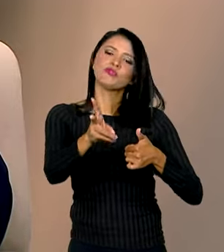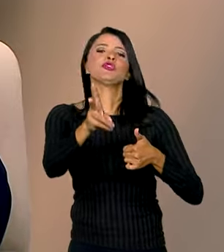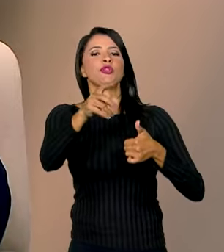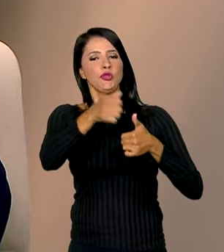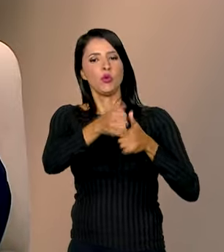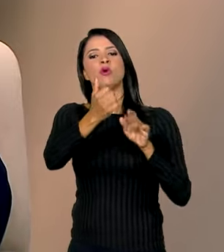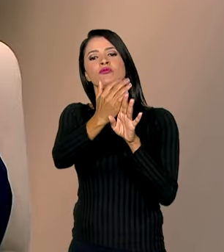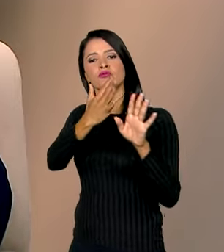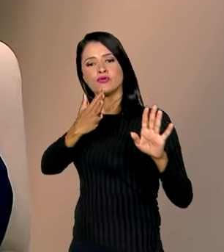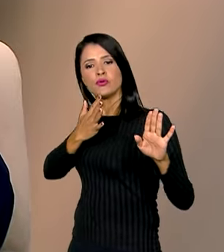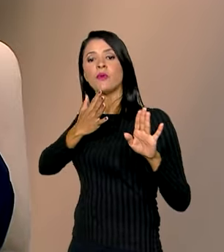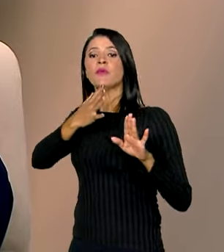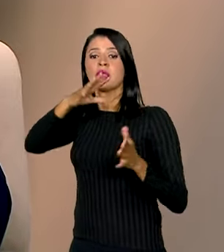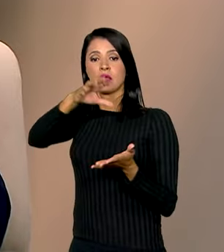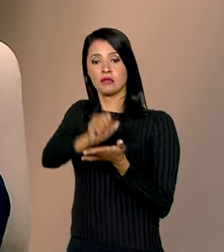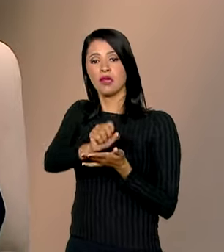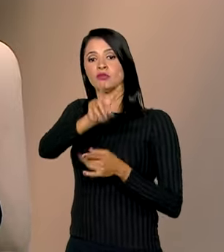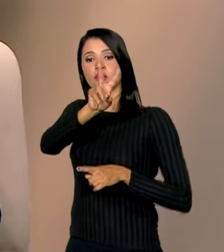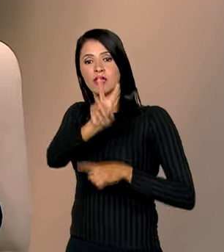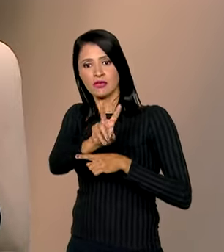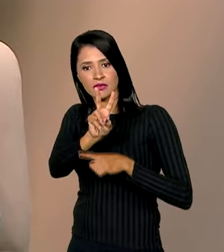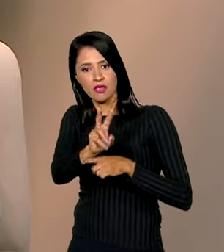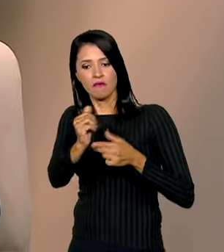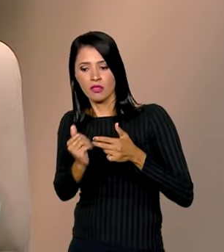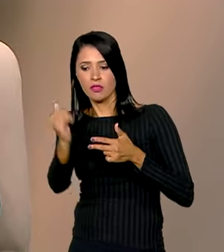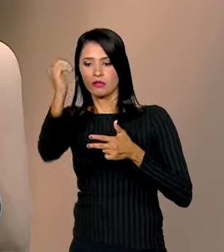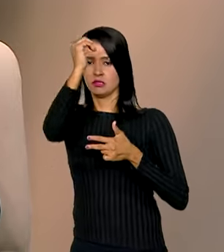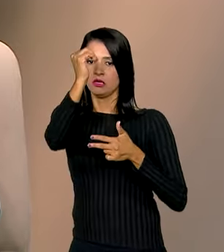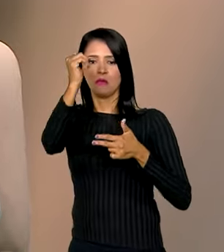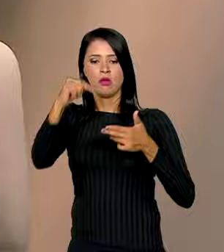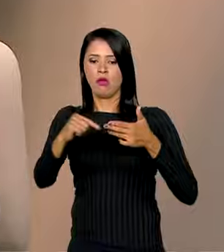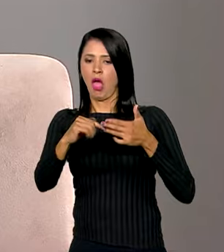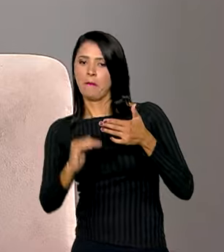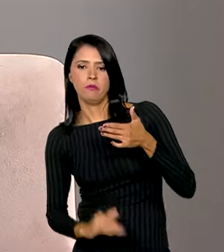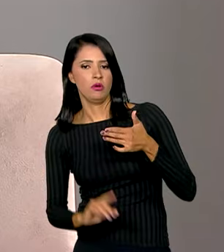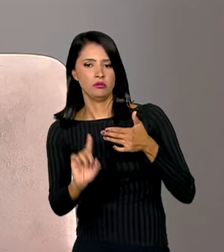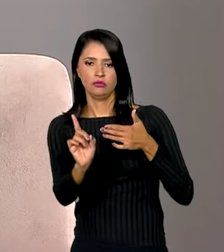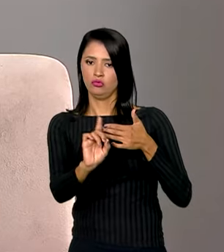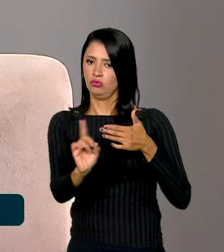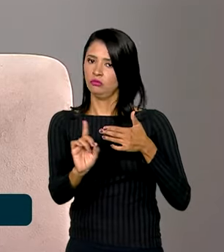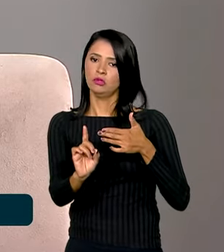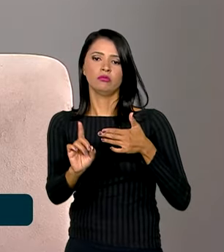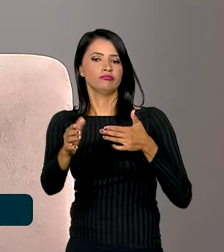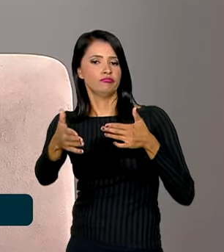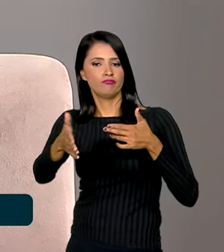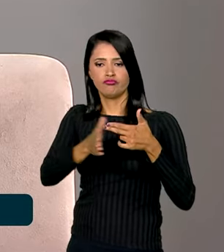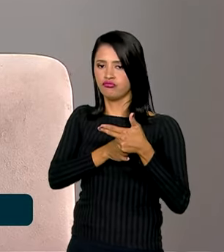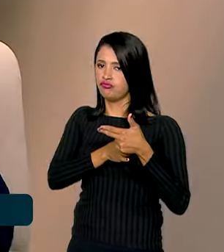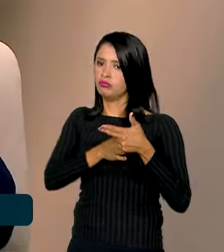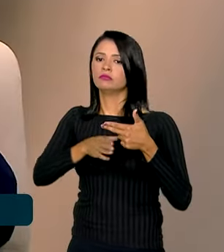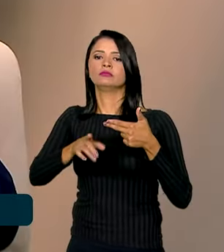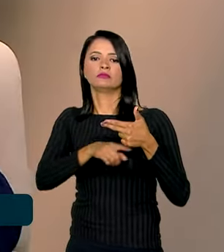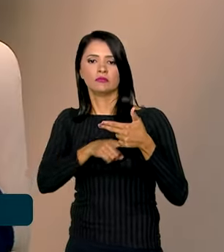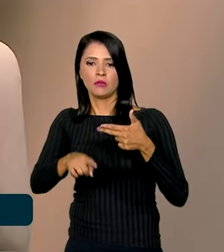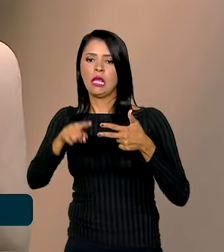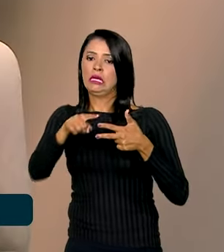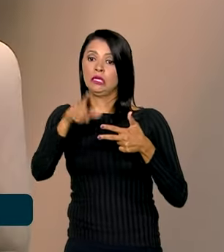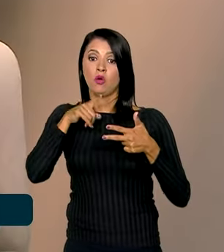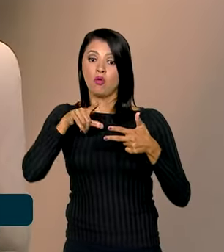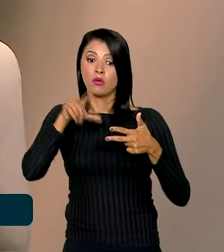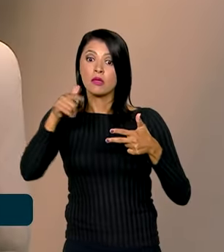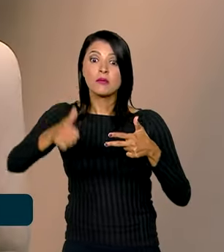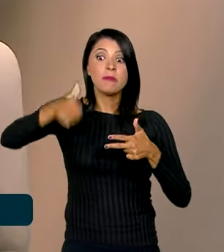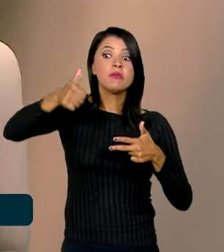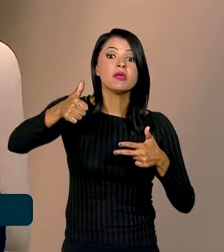sempre no cadastro de reserva daquelas que estão acima da que você passou, mas não estará na que está abaixo. Então, ordene realmente como você gostaria,